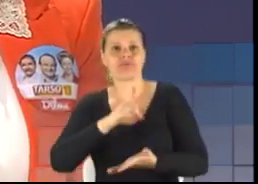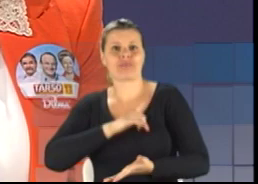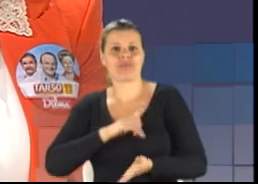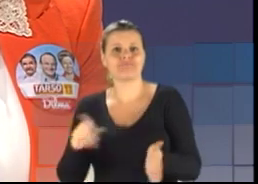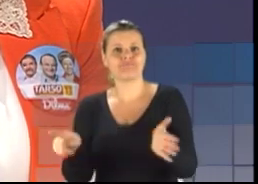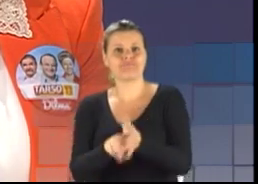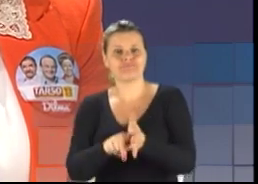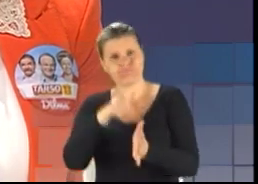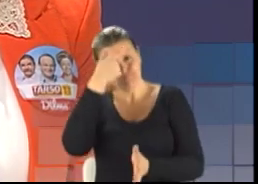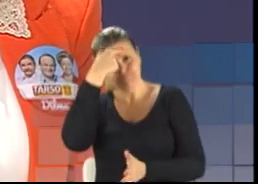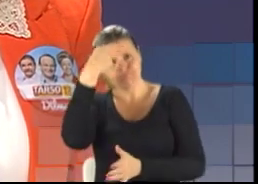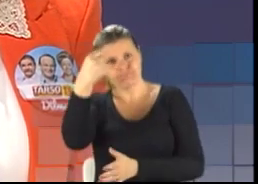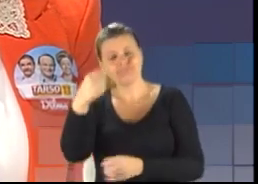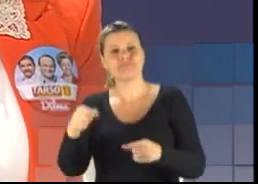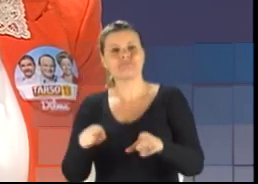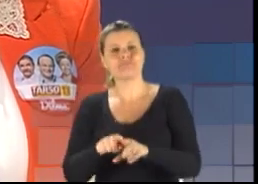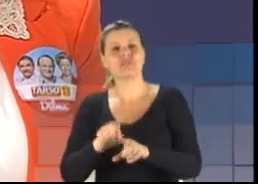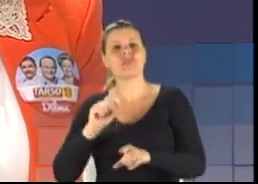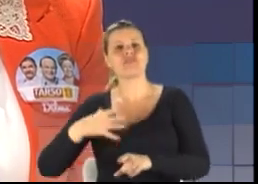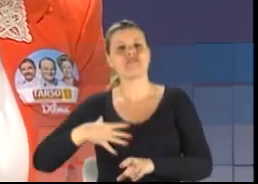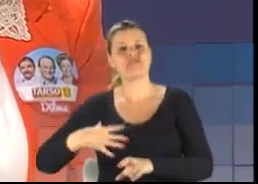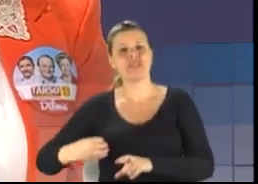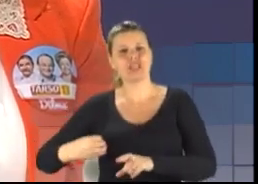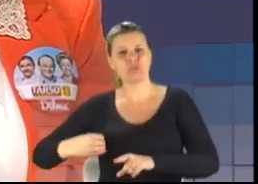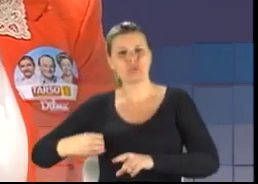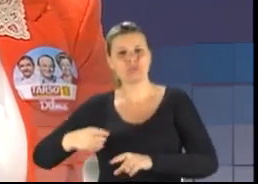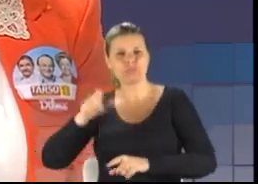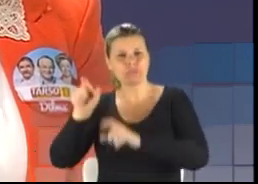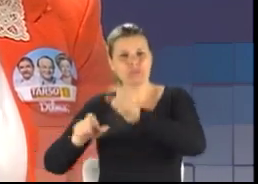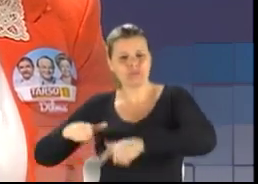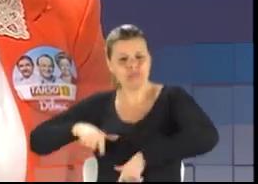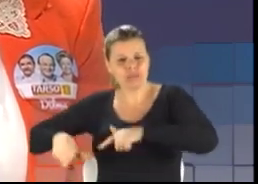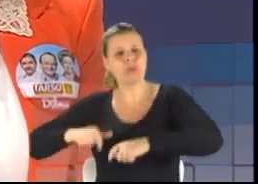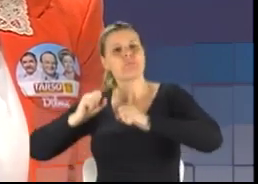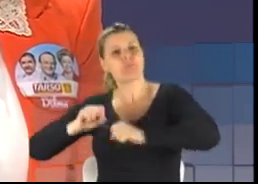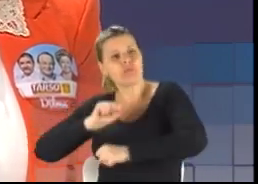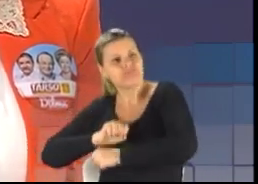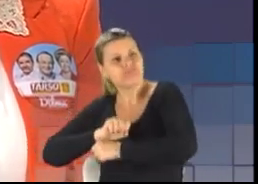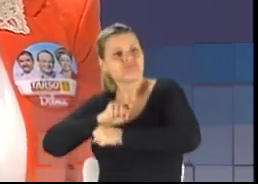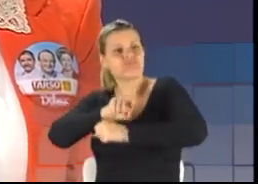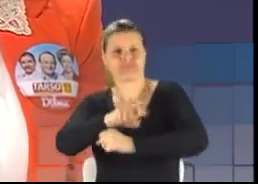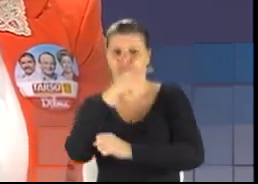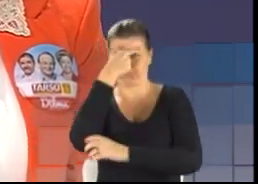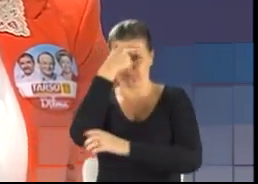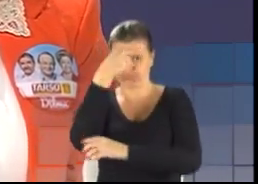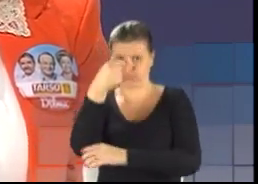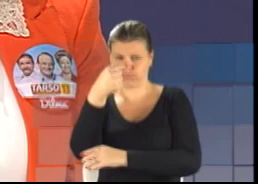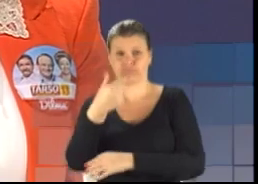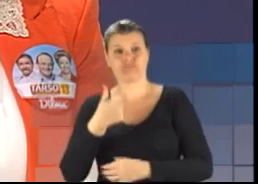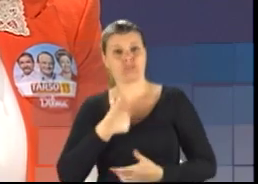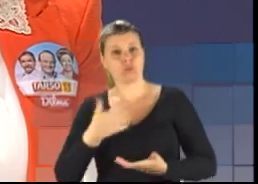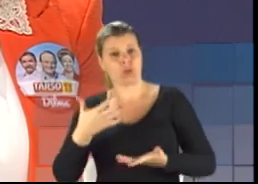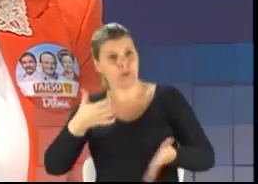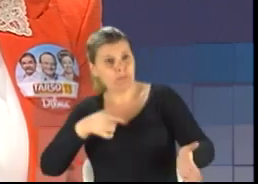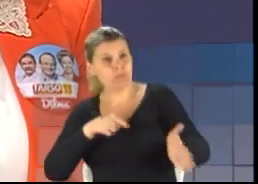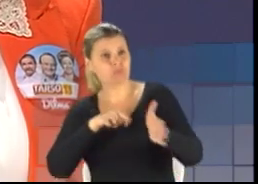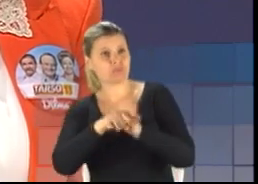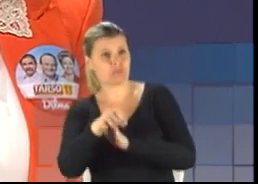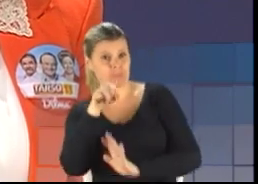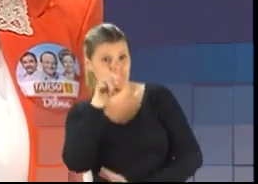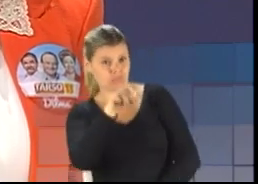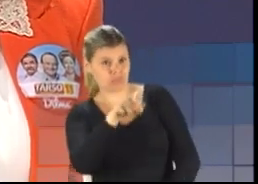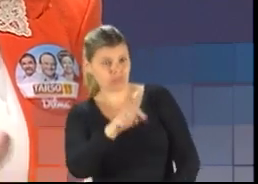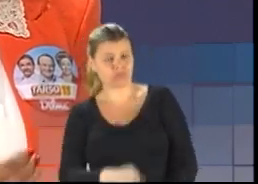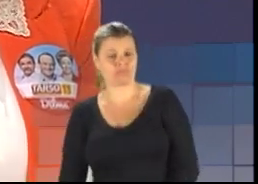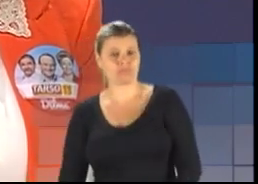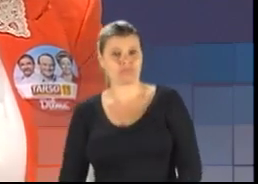Hoje, os filhos de trabalhador podem acessar a universidade. Eu quero te perguntar se você